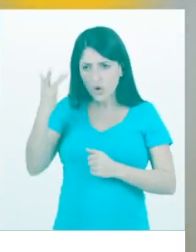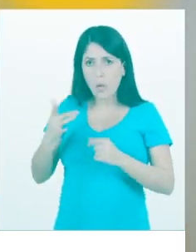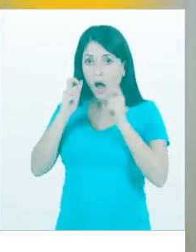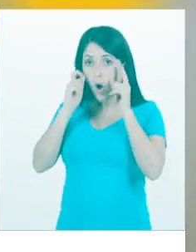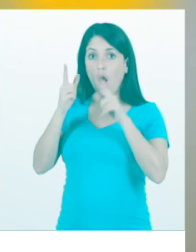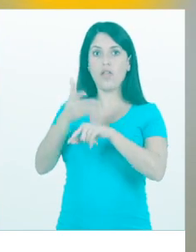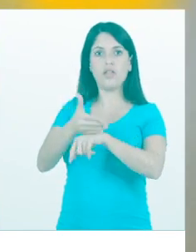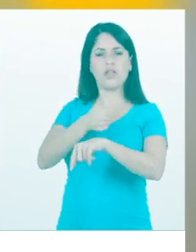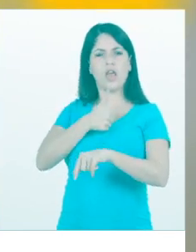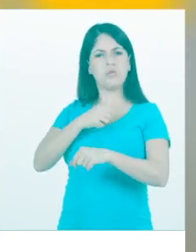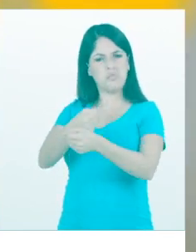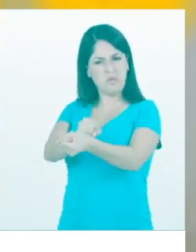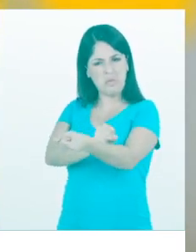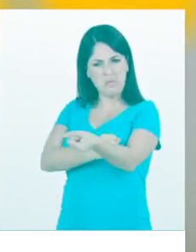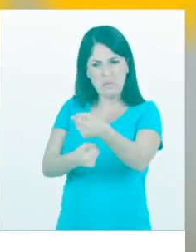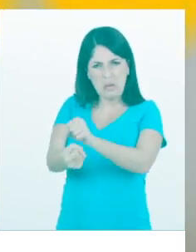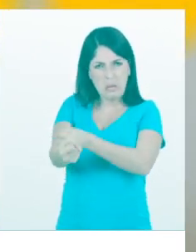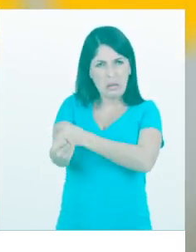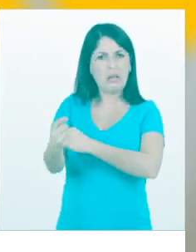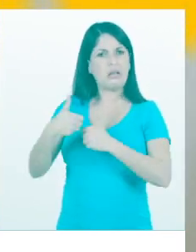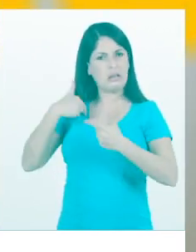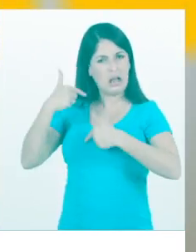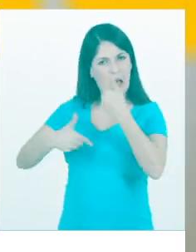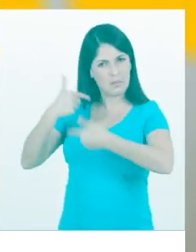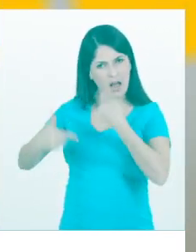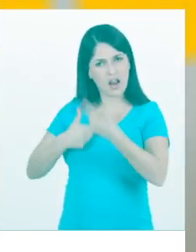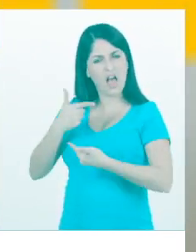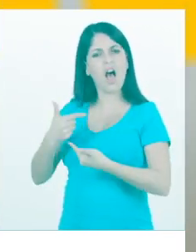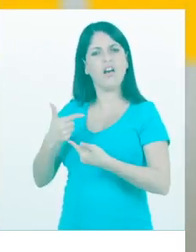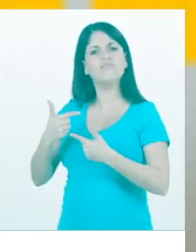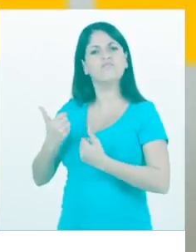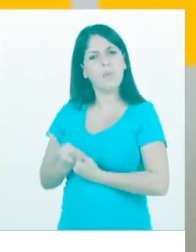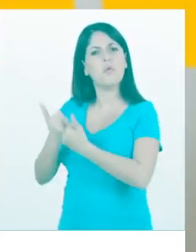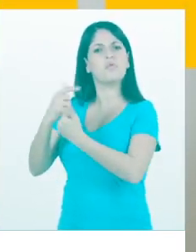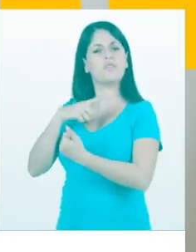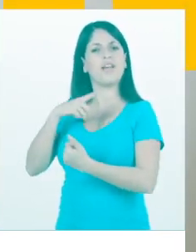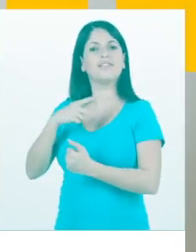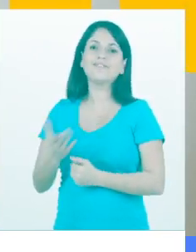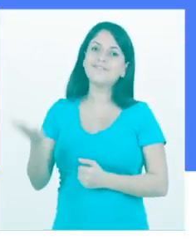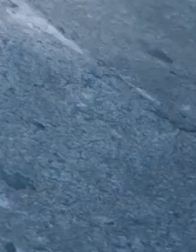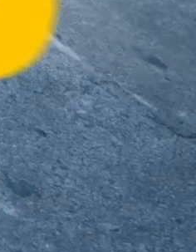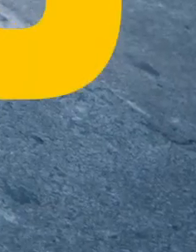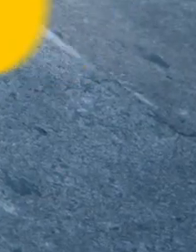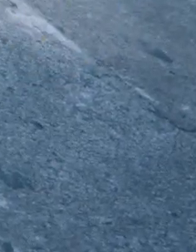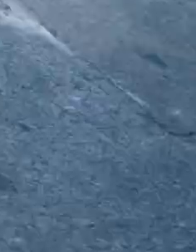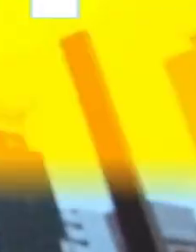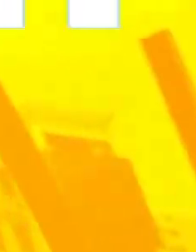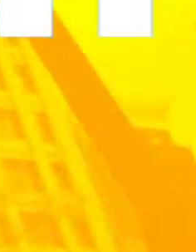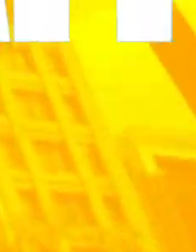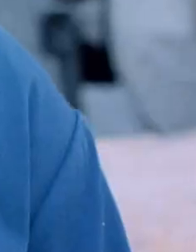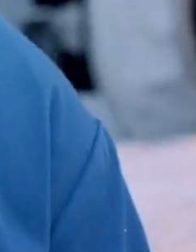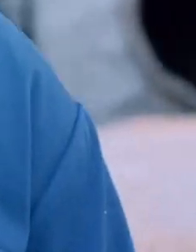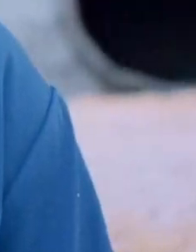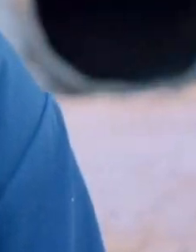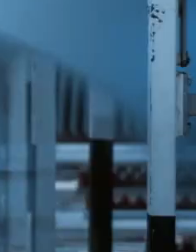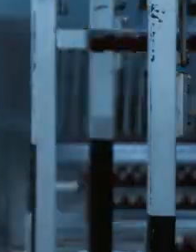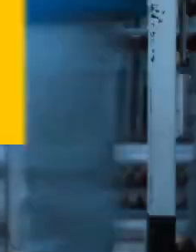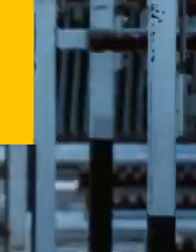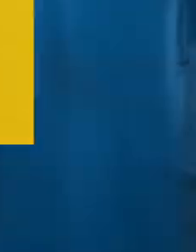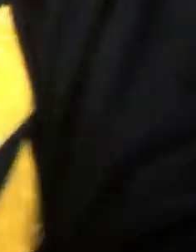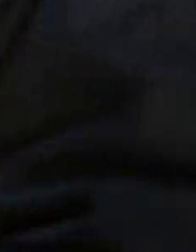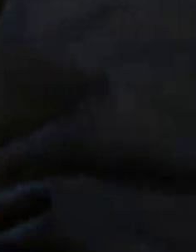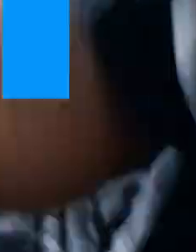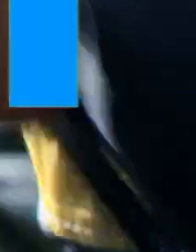faltar apoio para quem acorda cedo, para quem arregaça as mangas e para quem quer trabalhar. Vamos trabalhar, vamos